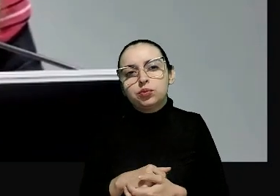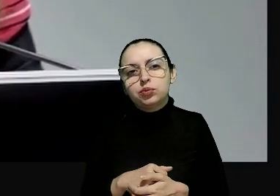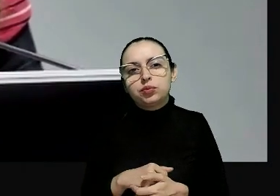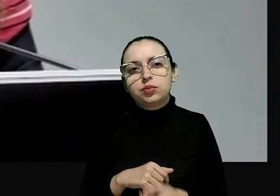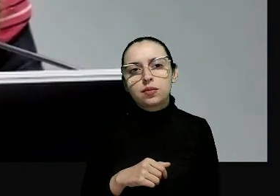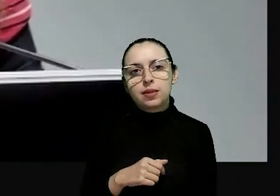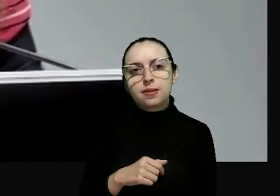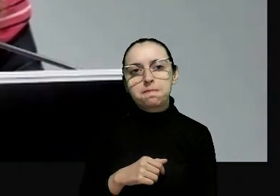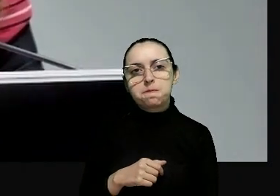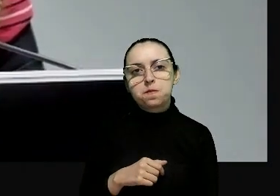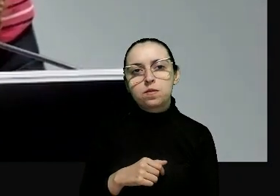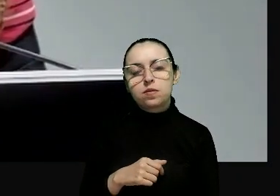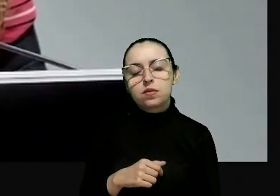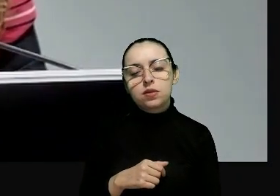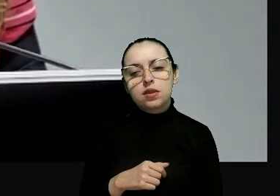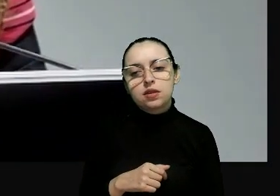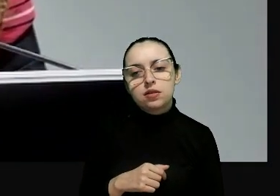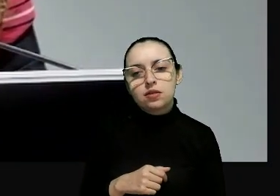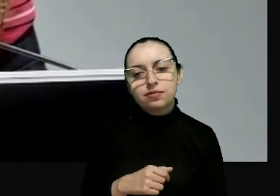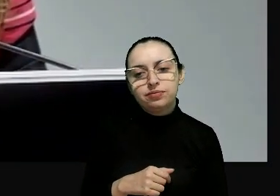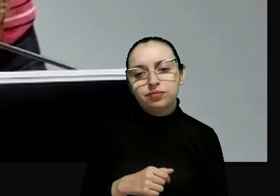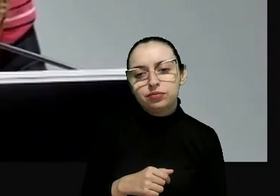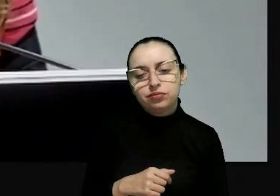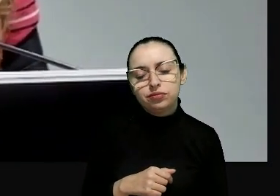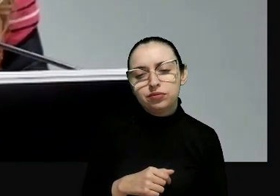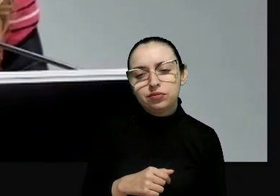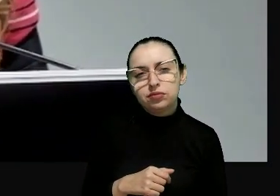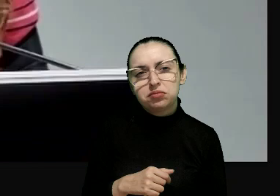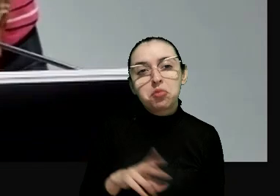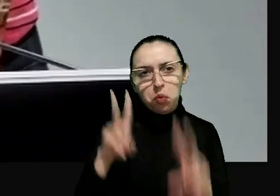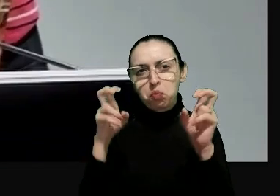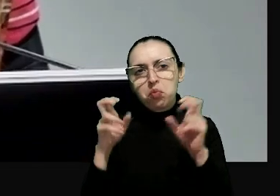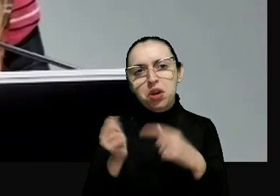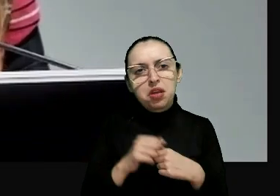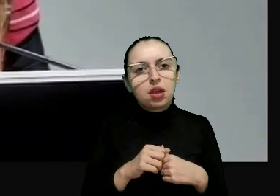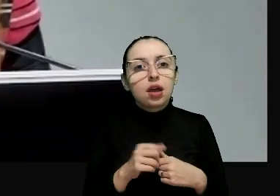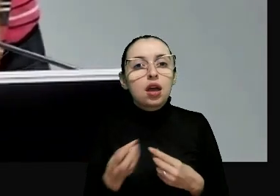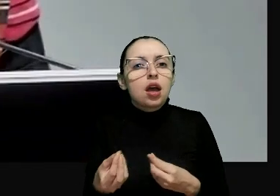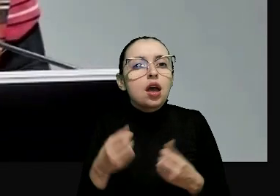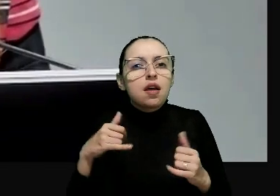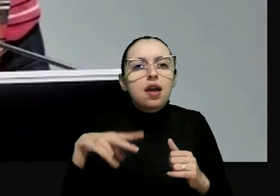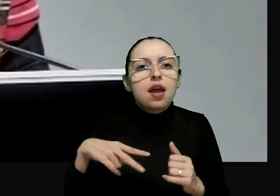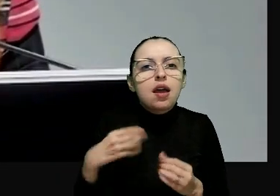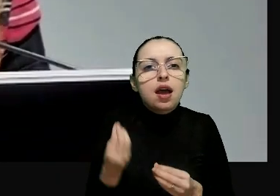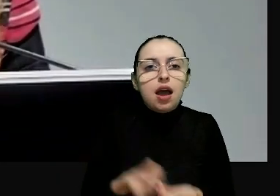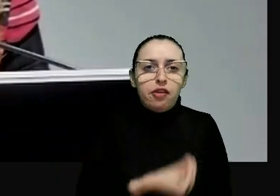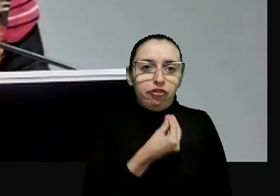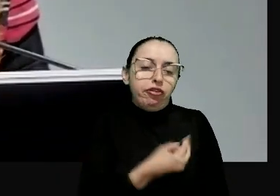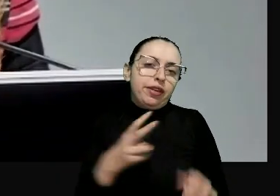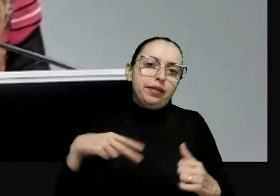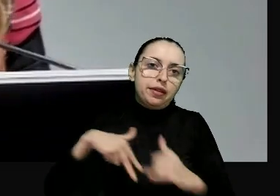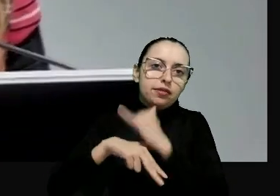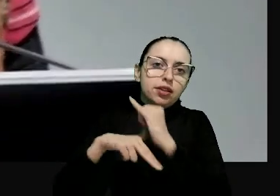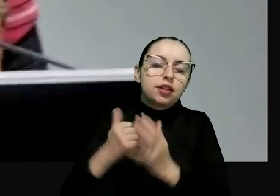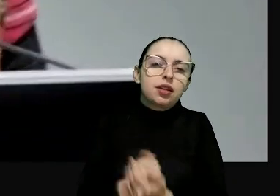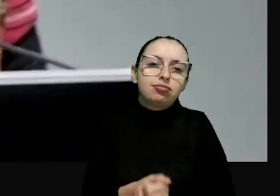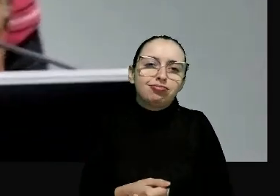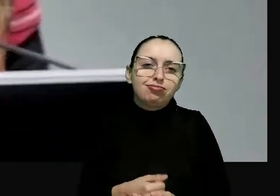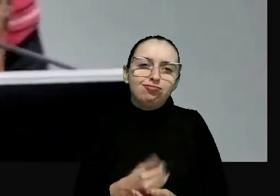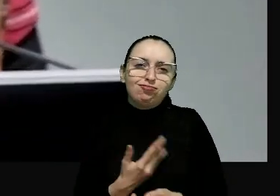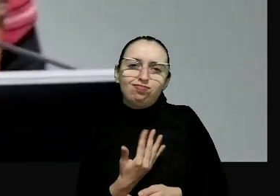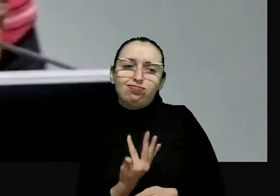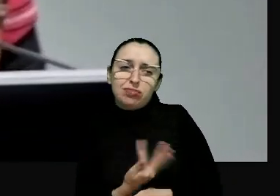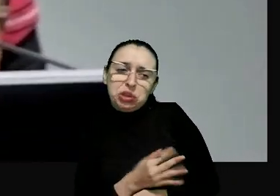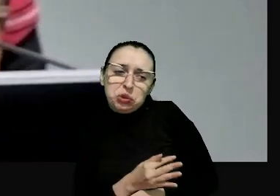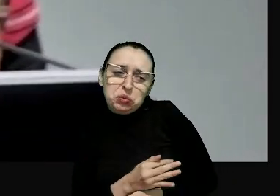mantra do sistema inter-americano é o Victim-Centric Approach, é a centralidade das vítimas. O sistema inter-americano existe porque há